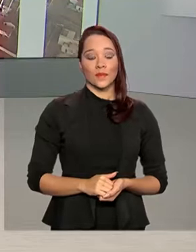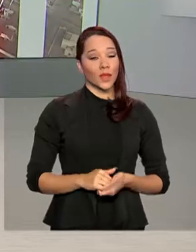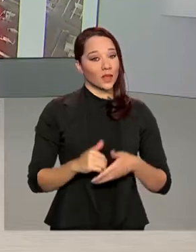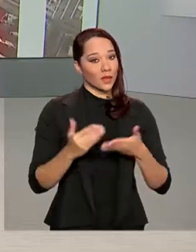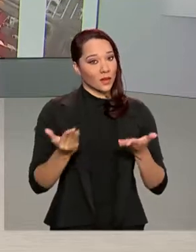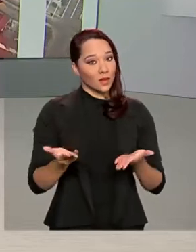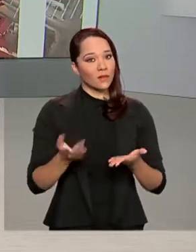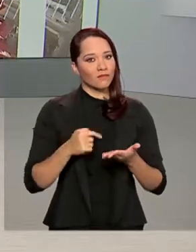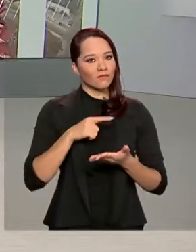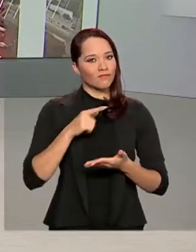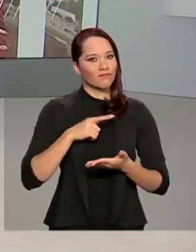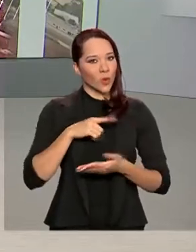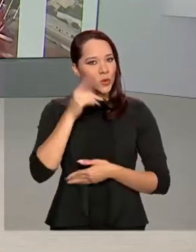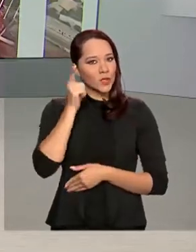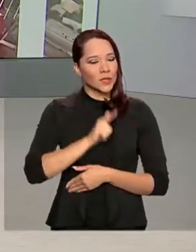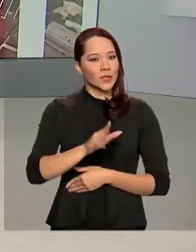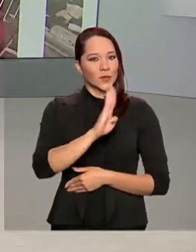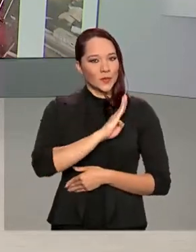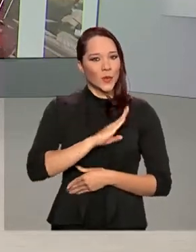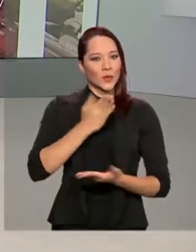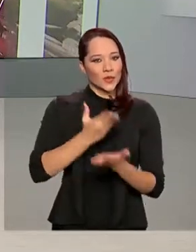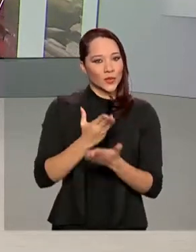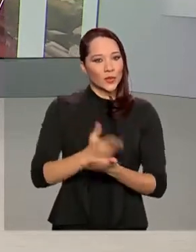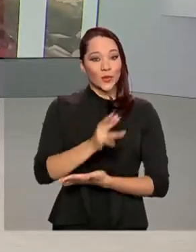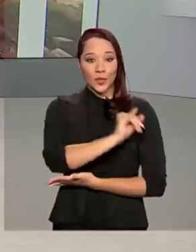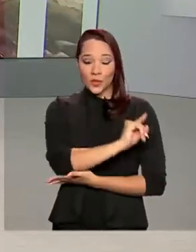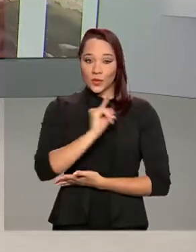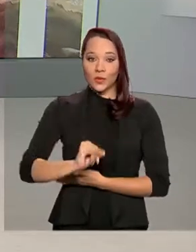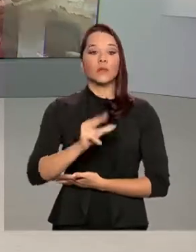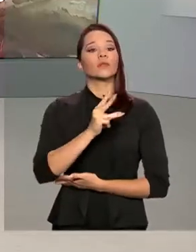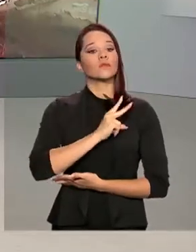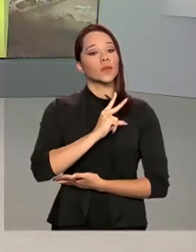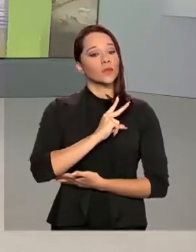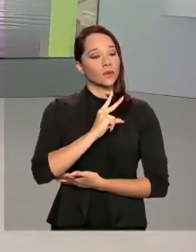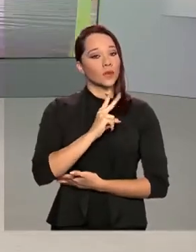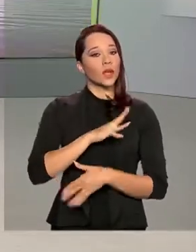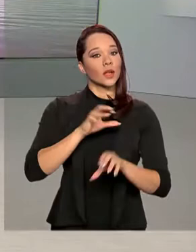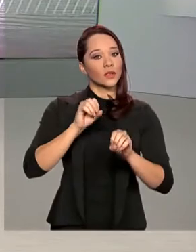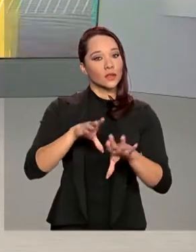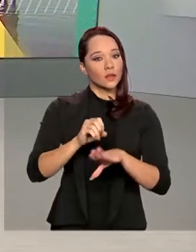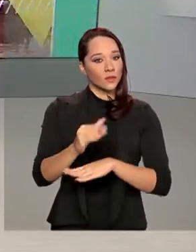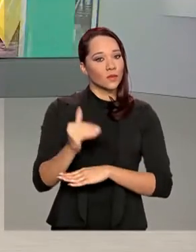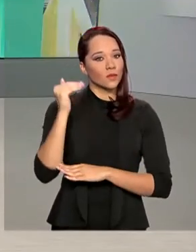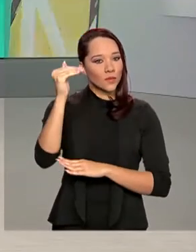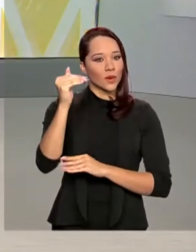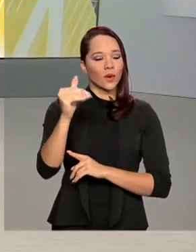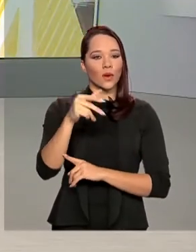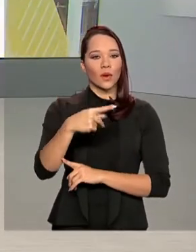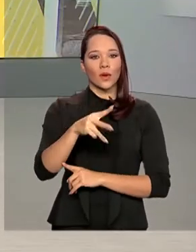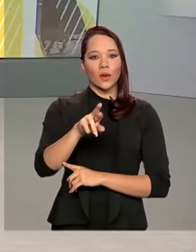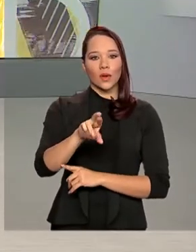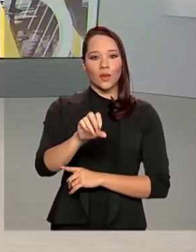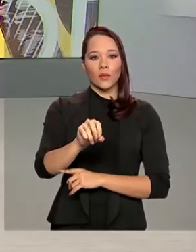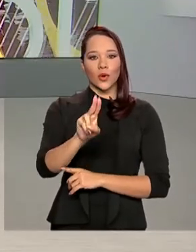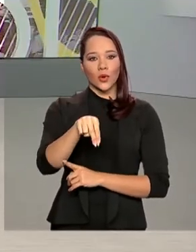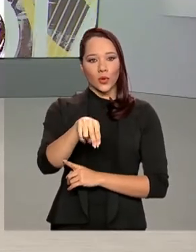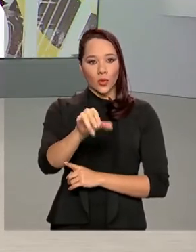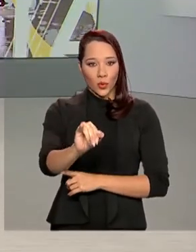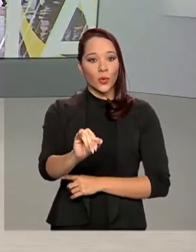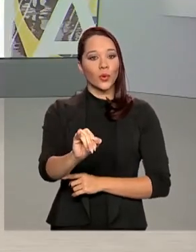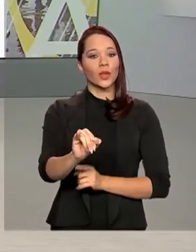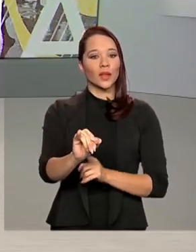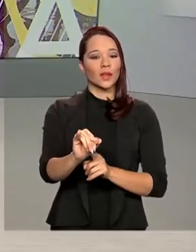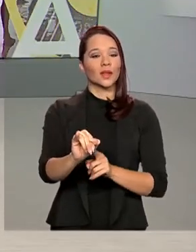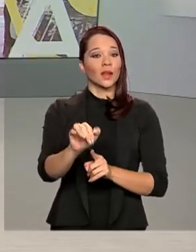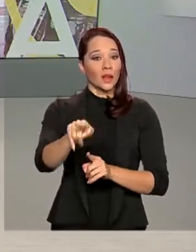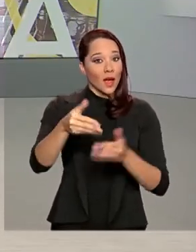E para concorrer a bolsas de estudo em instituições particulares de educação superior, o ProUni, programa Universidade para